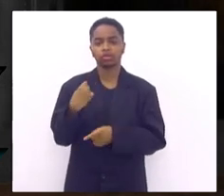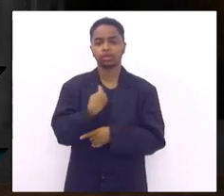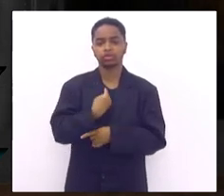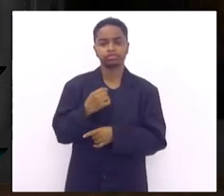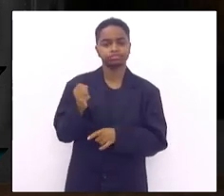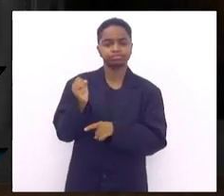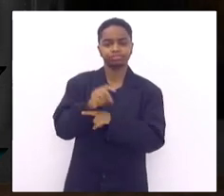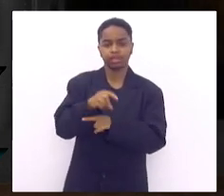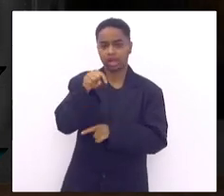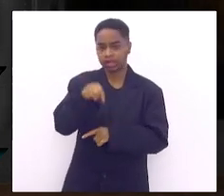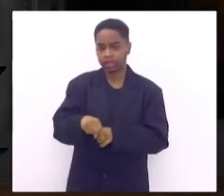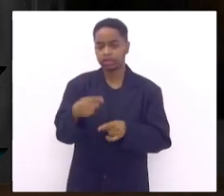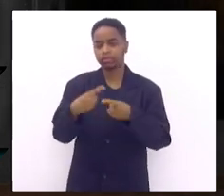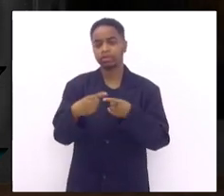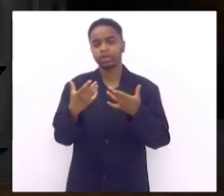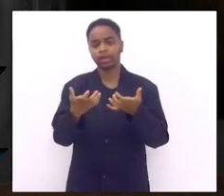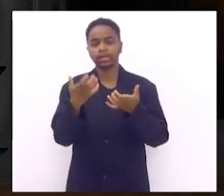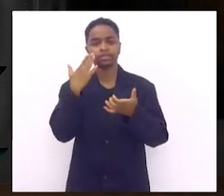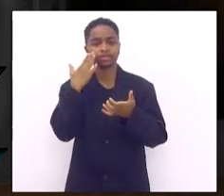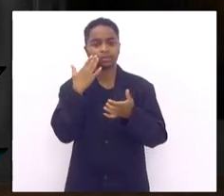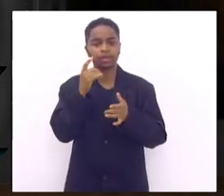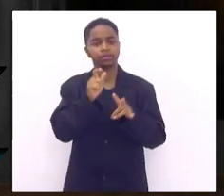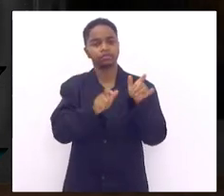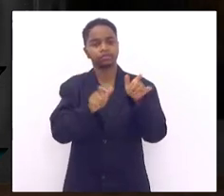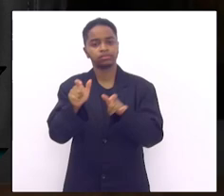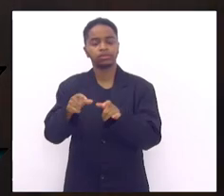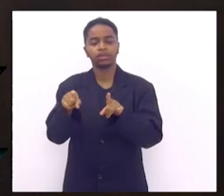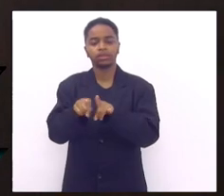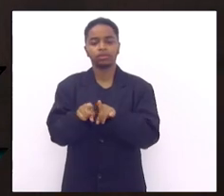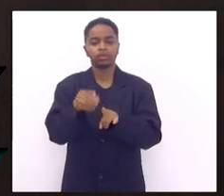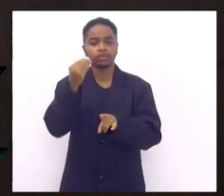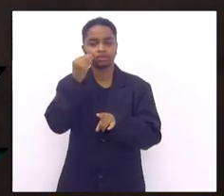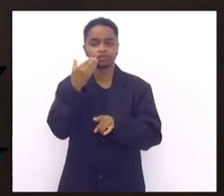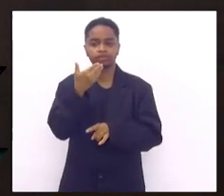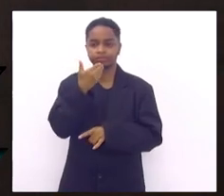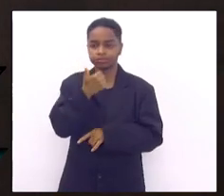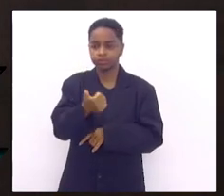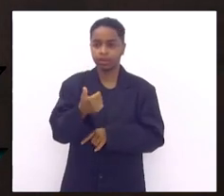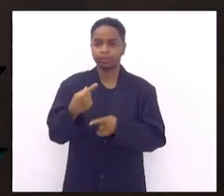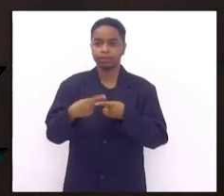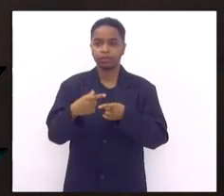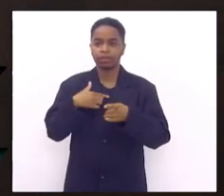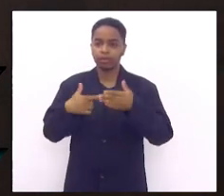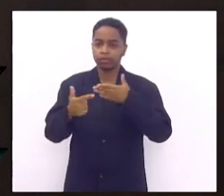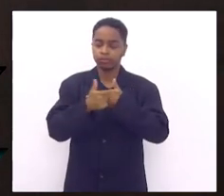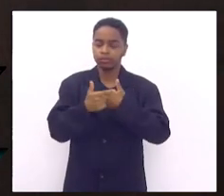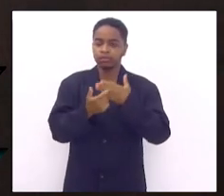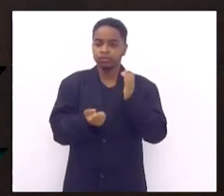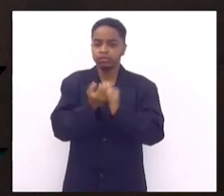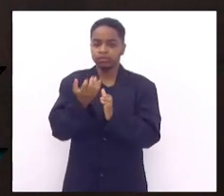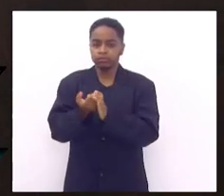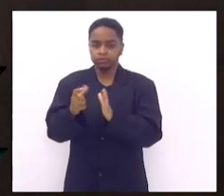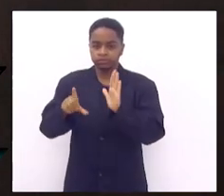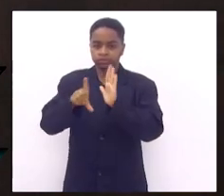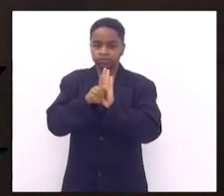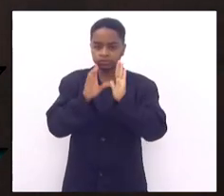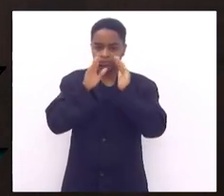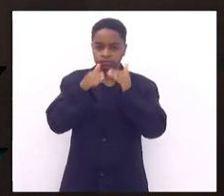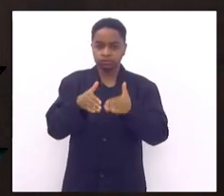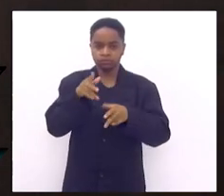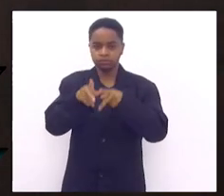para poder ouvir para poder estar fazendo melhoria eu como meu papel de deputado que é legislar em prol da